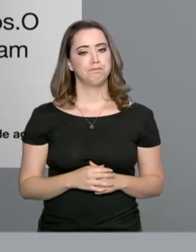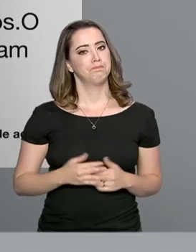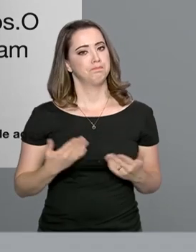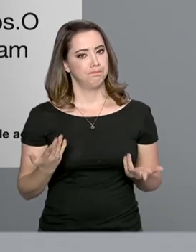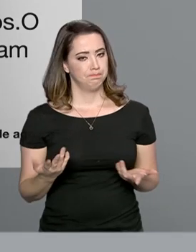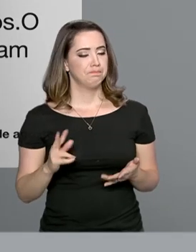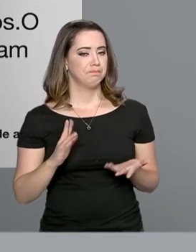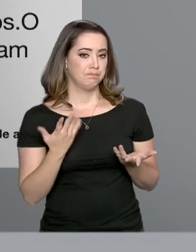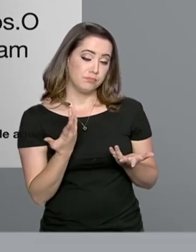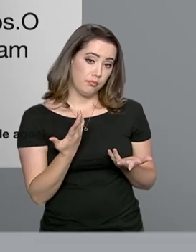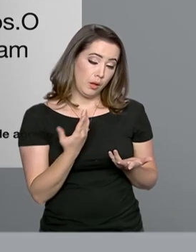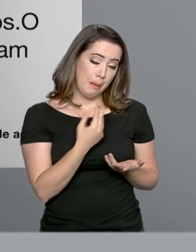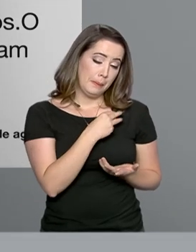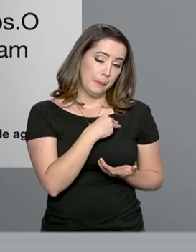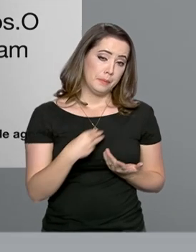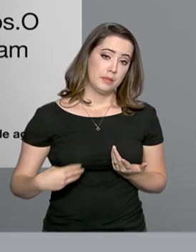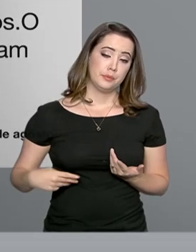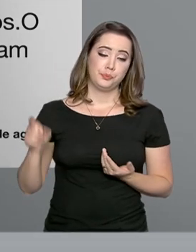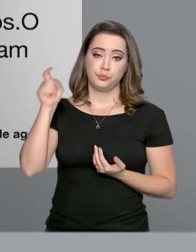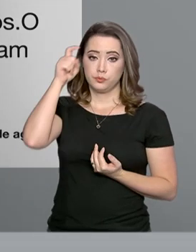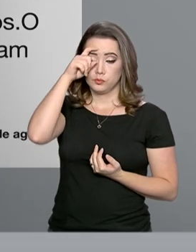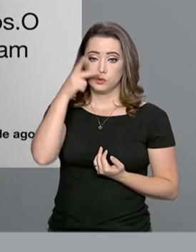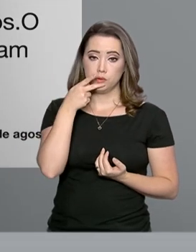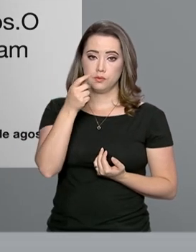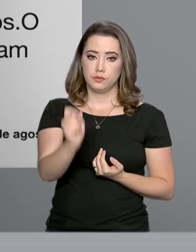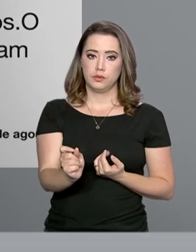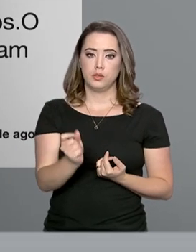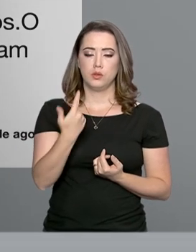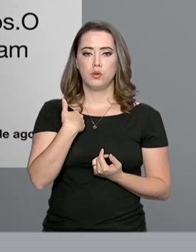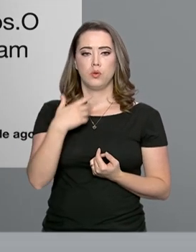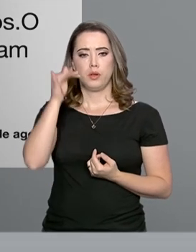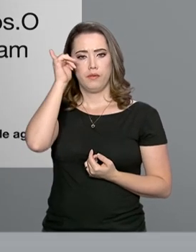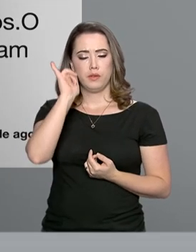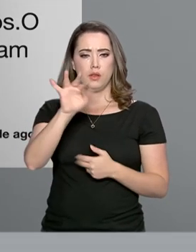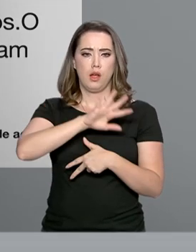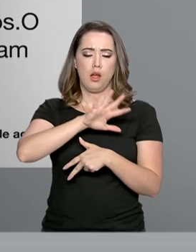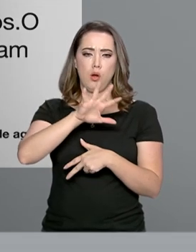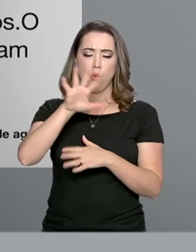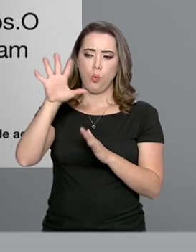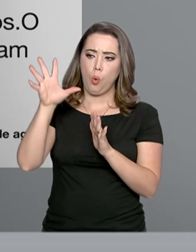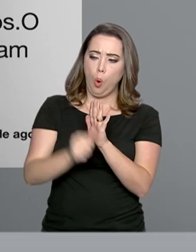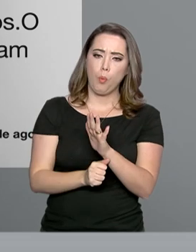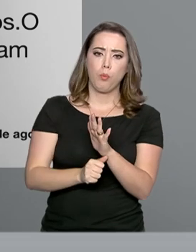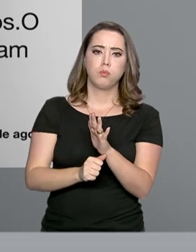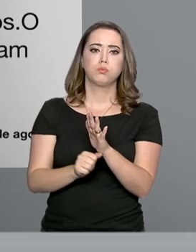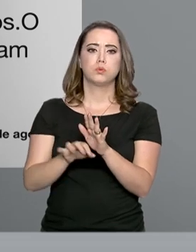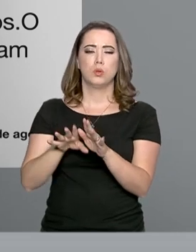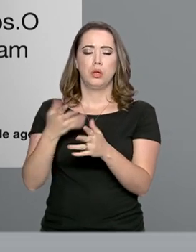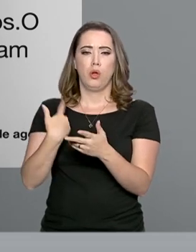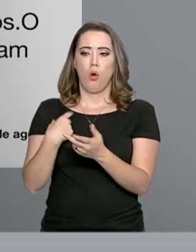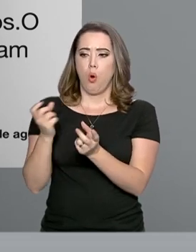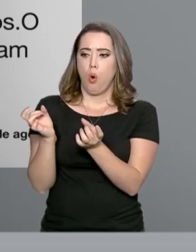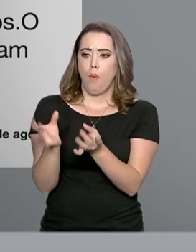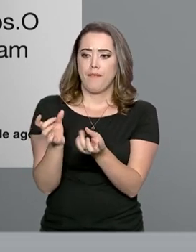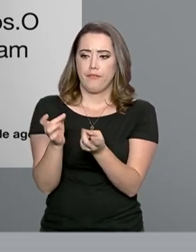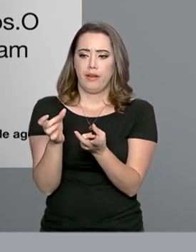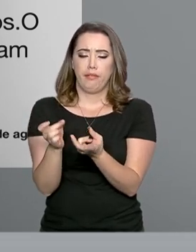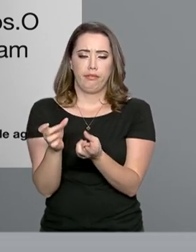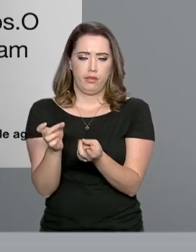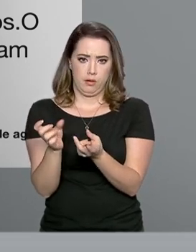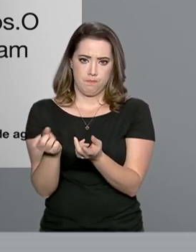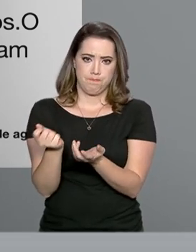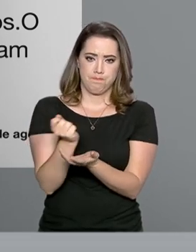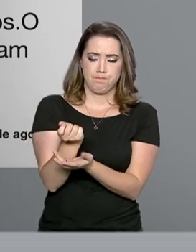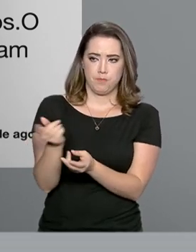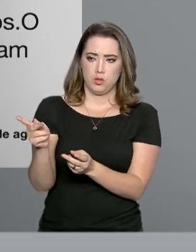o ministro da Justiça e Cidadania, Sérgio Moro, afirmou que o combate ao contrabando foi intensificado e alertou ainda para o